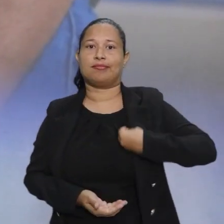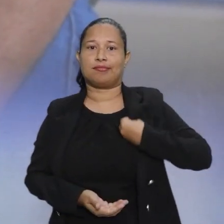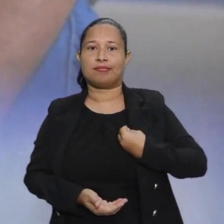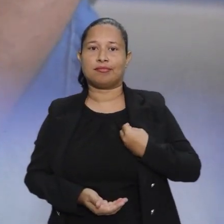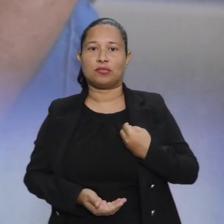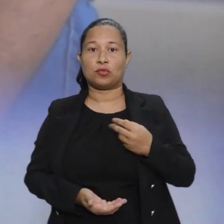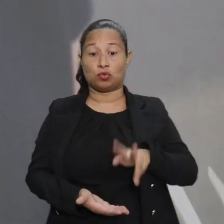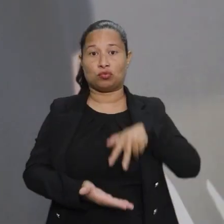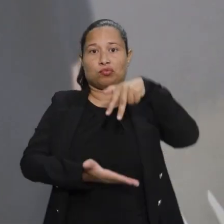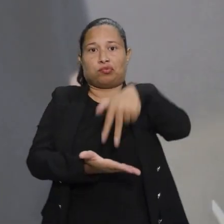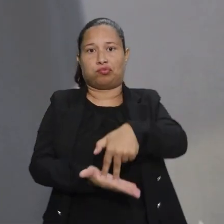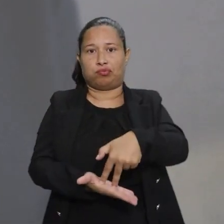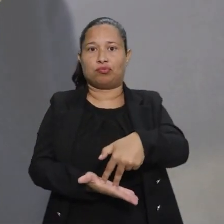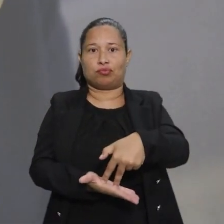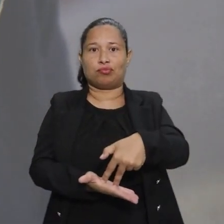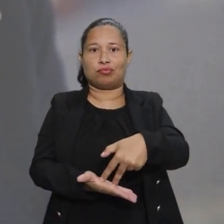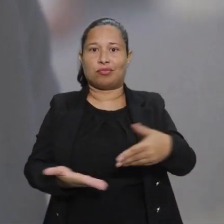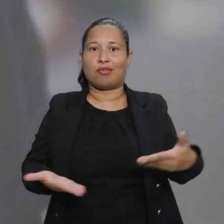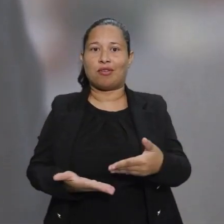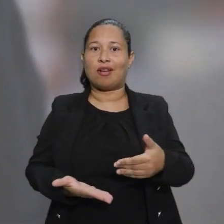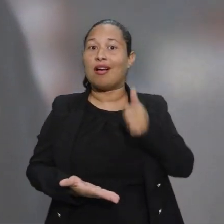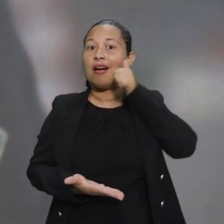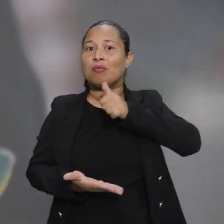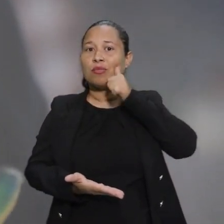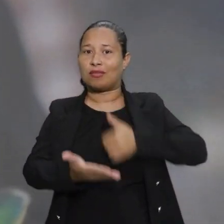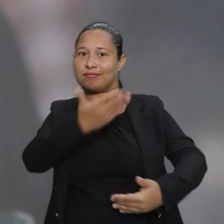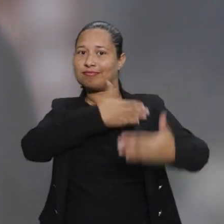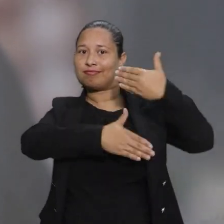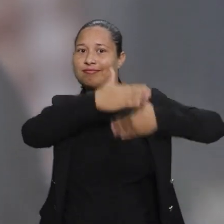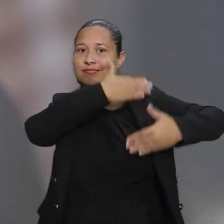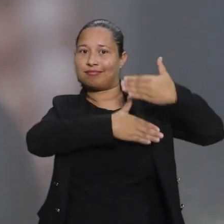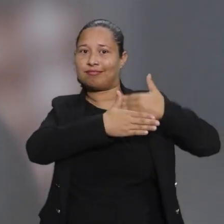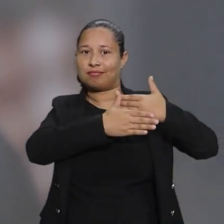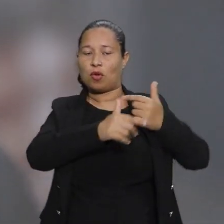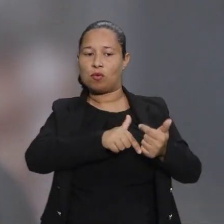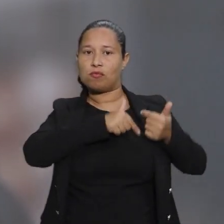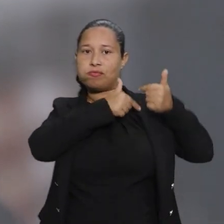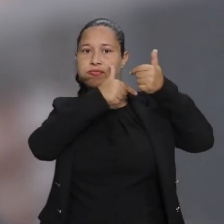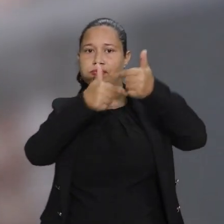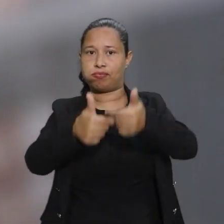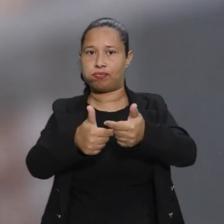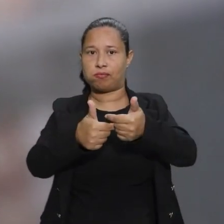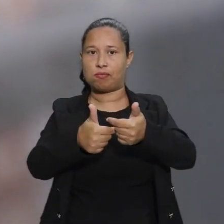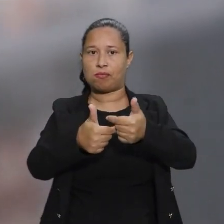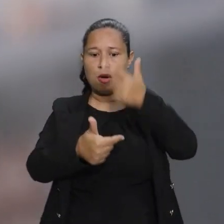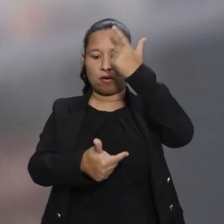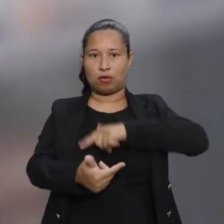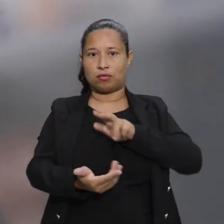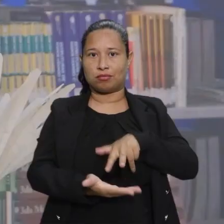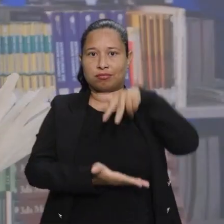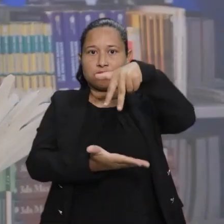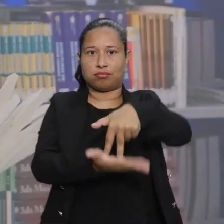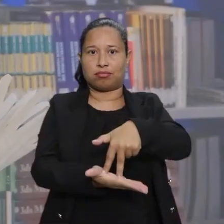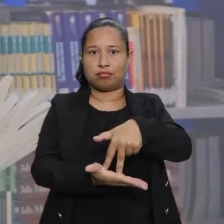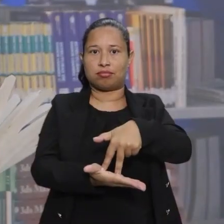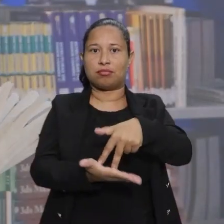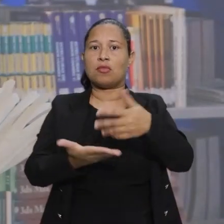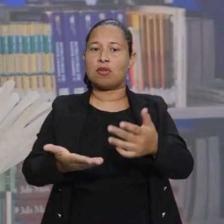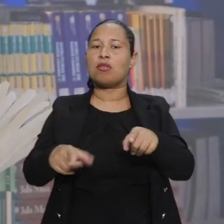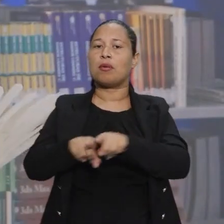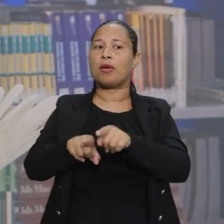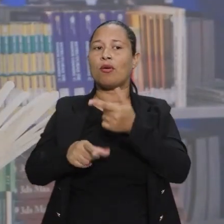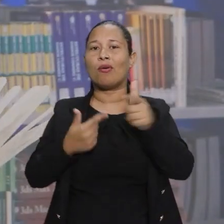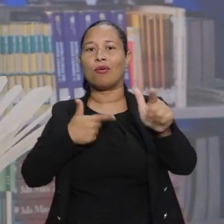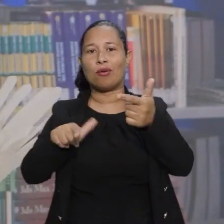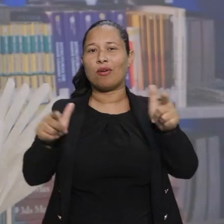presença. E se eu estou aqui é porque as mulheres que vieram antes de mim lutaram para que eu estivesse, assim como